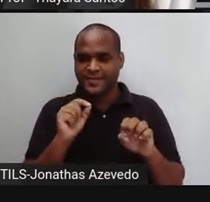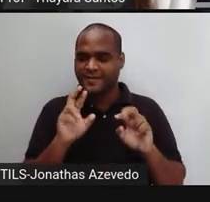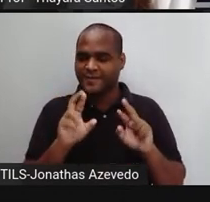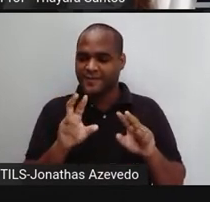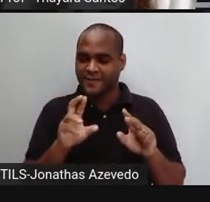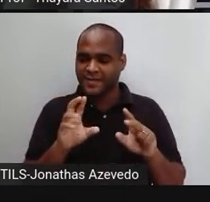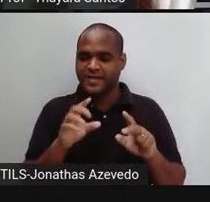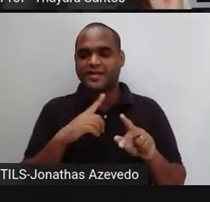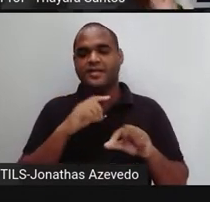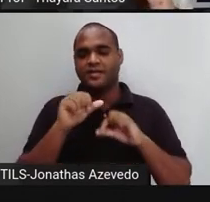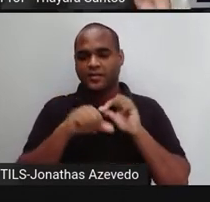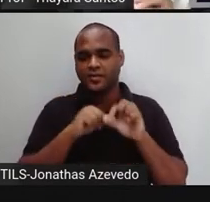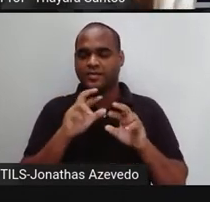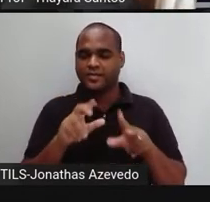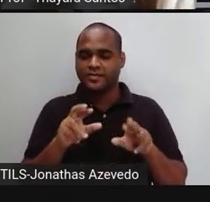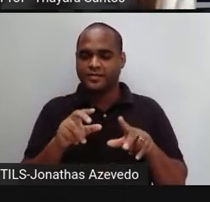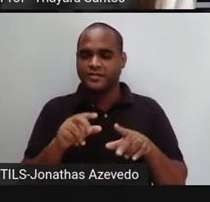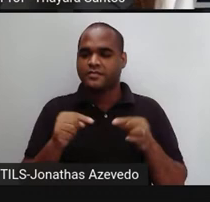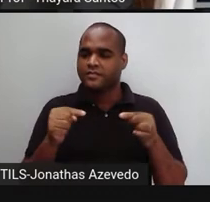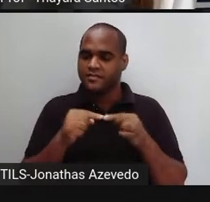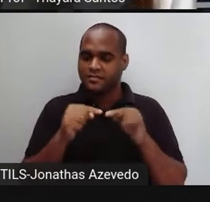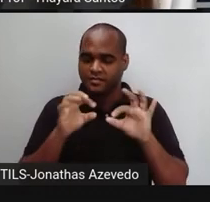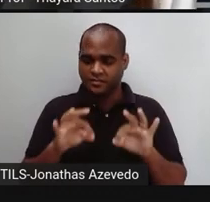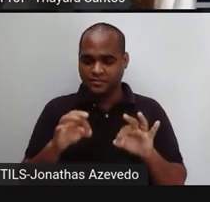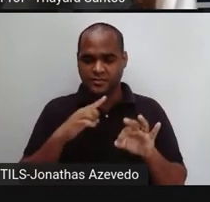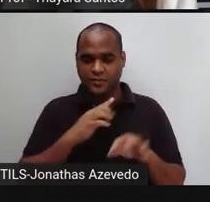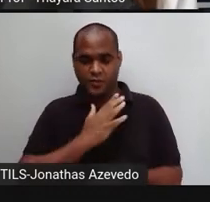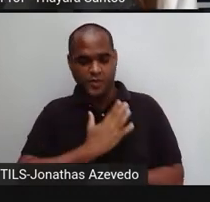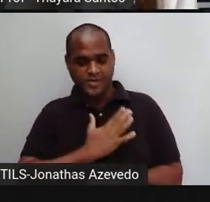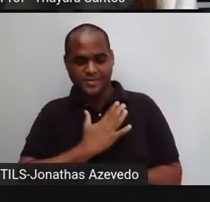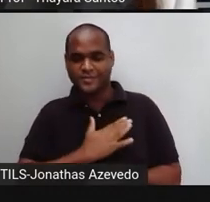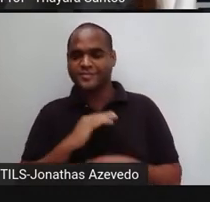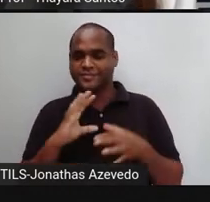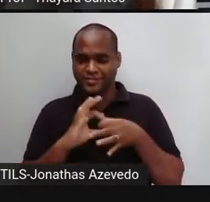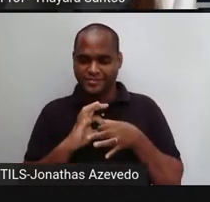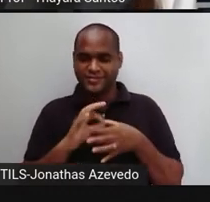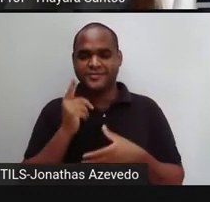essa aberturazinha diferente, que é justamente onde o coração vai se encaixar.